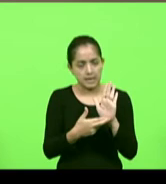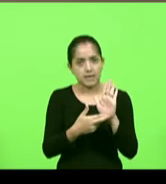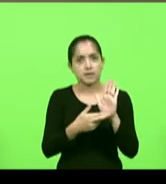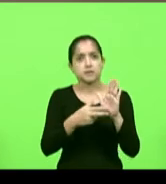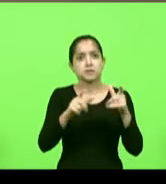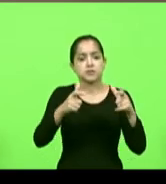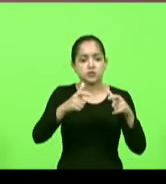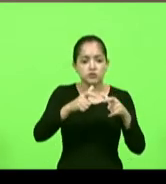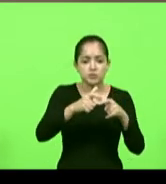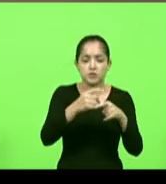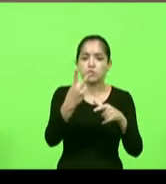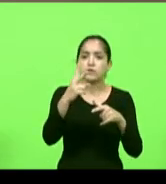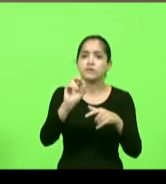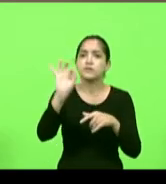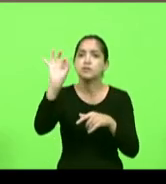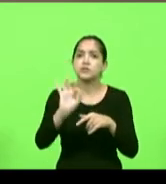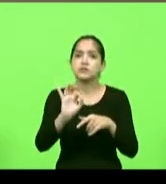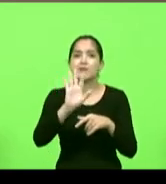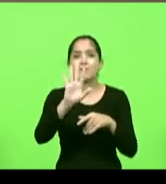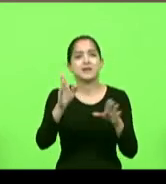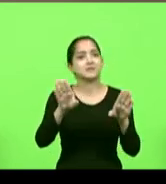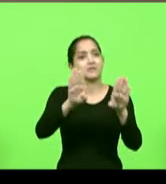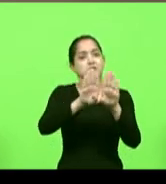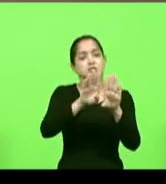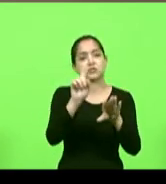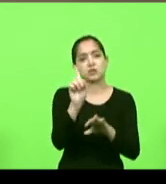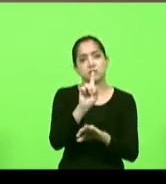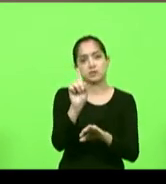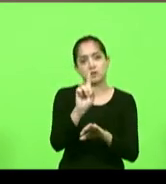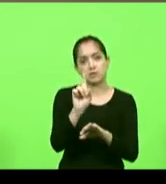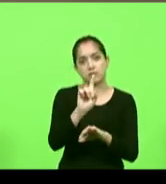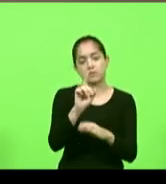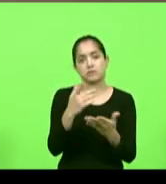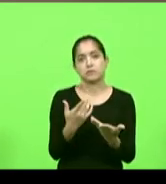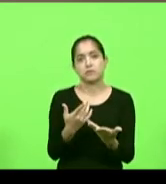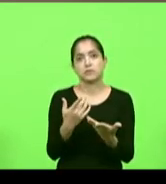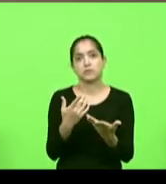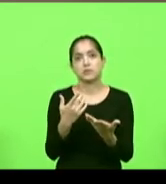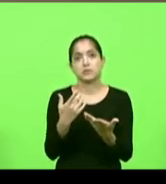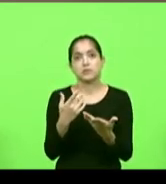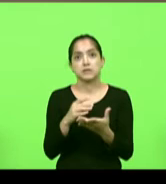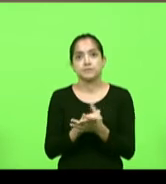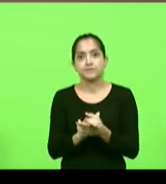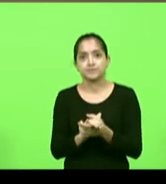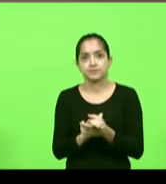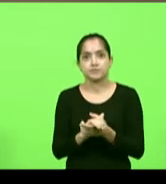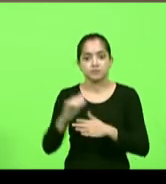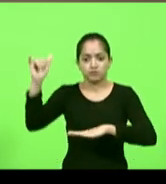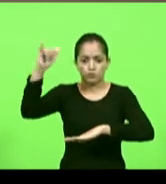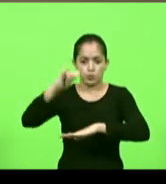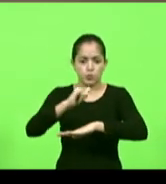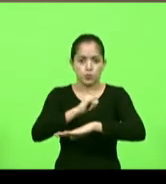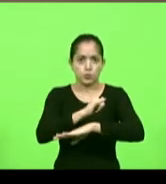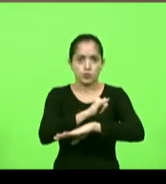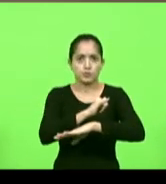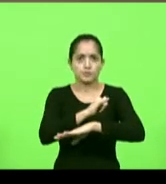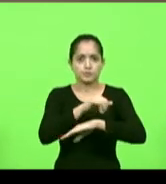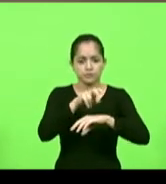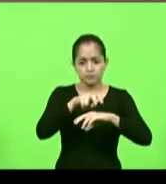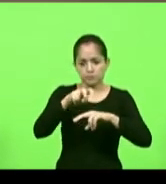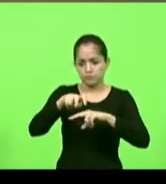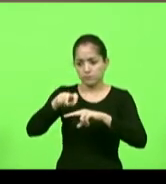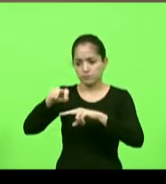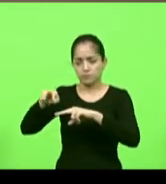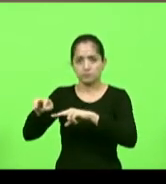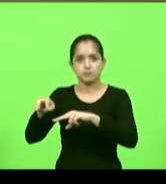% então mas que não feche a igreja que não se feche pois se num avião vai todo mundo sentado um do lado do